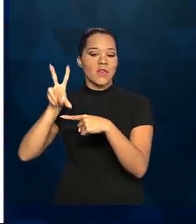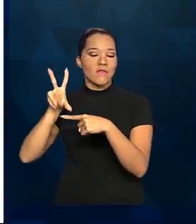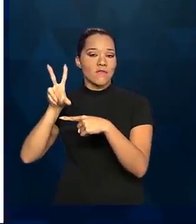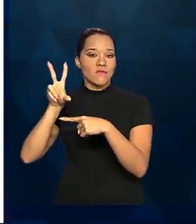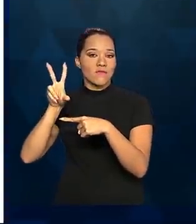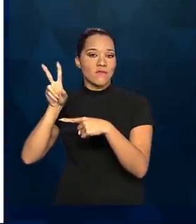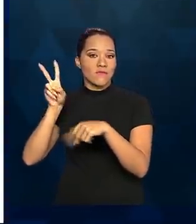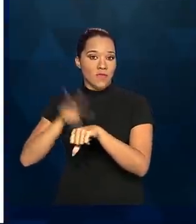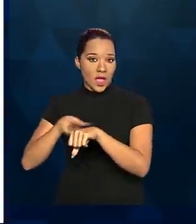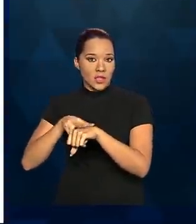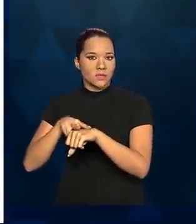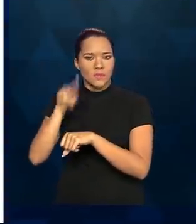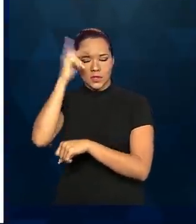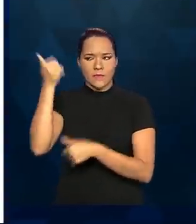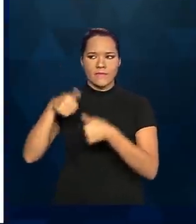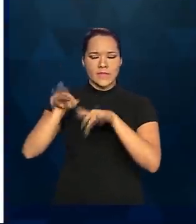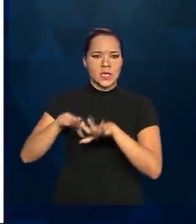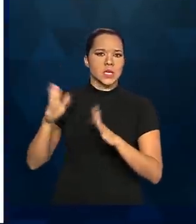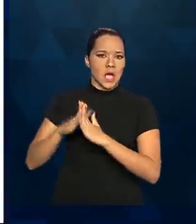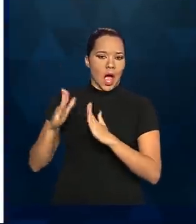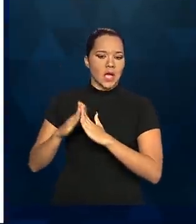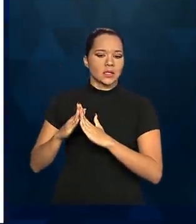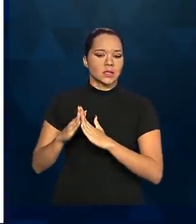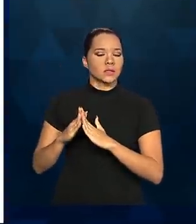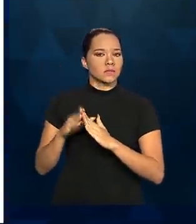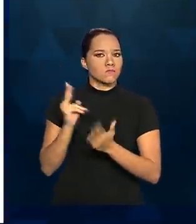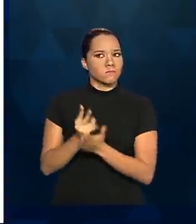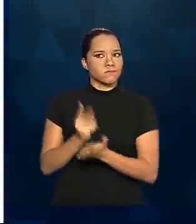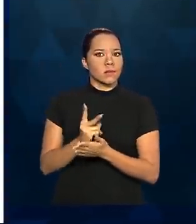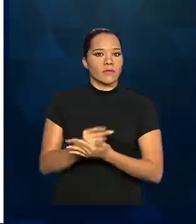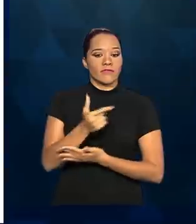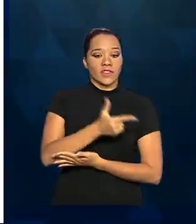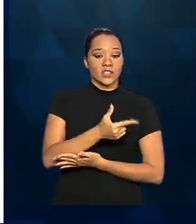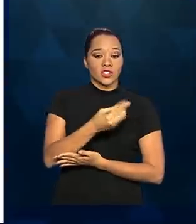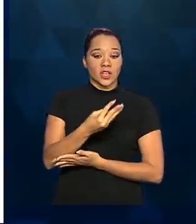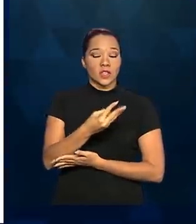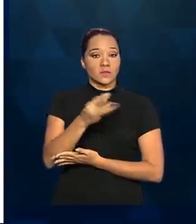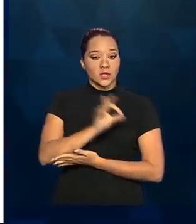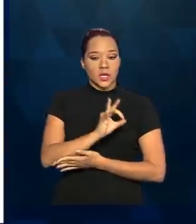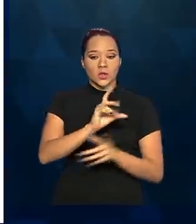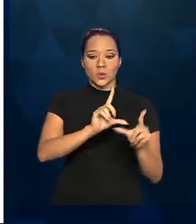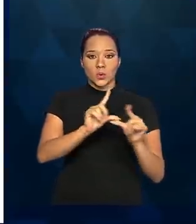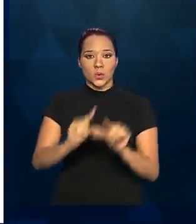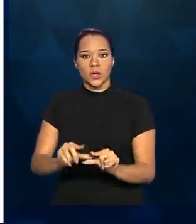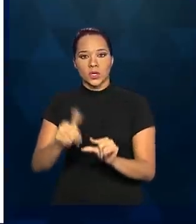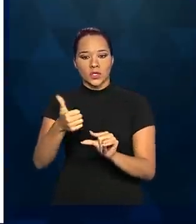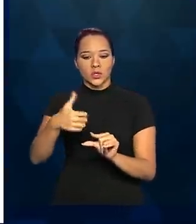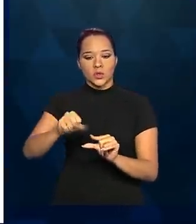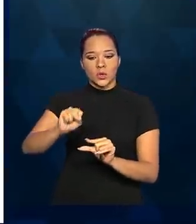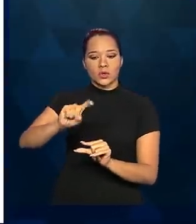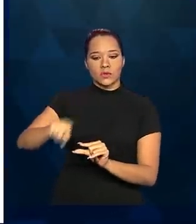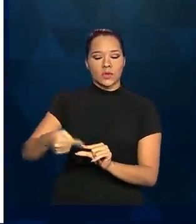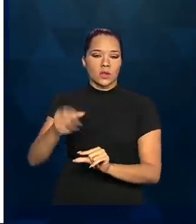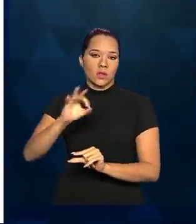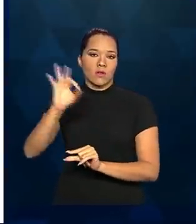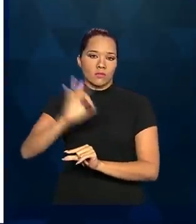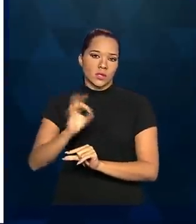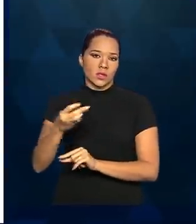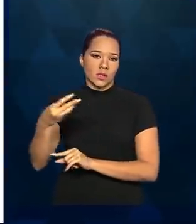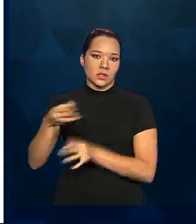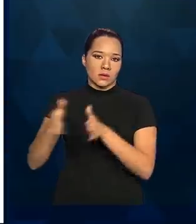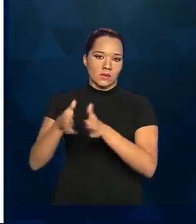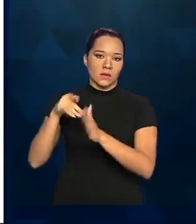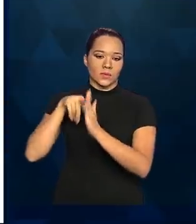fica em casa o tempo inteiro. Diminuiu de 23% para 18,9% na terceira fase da pesquisa.